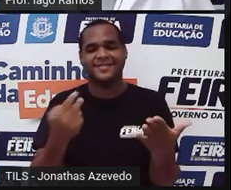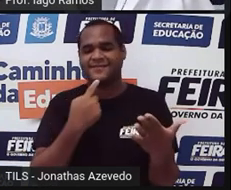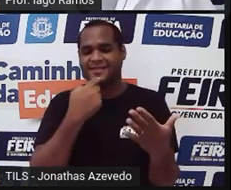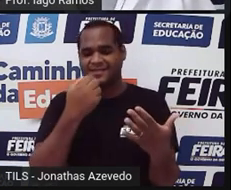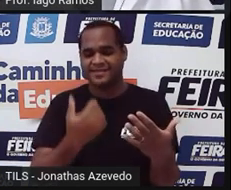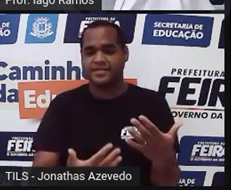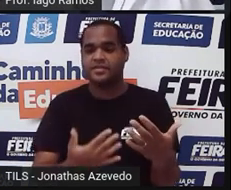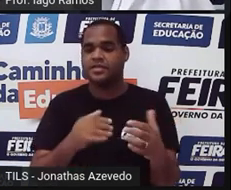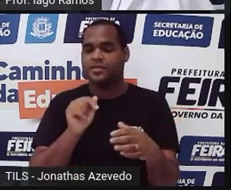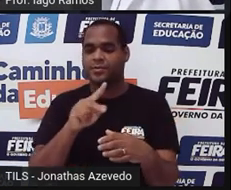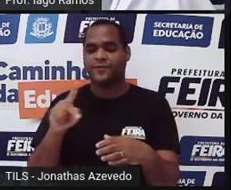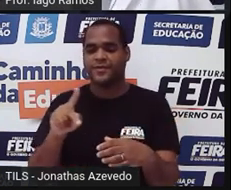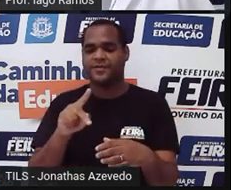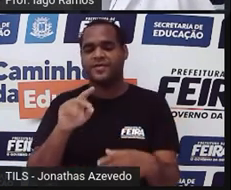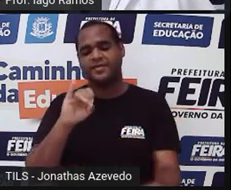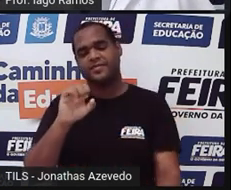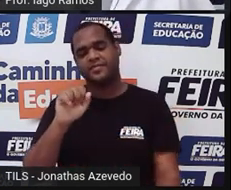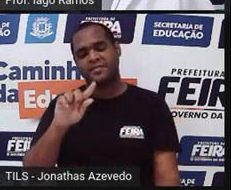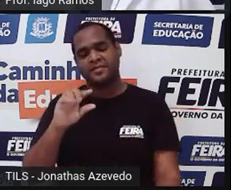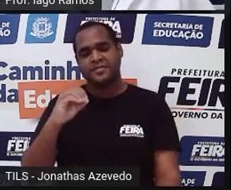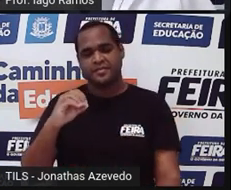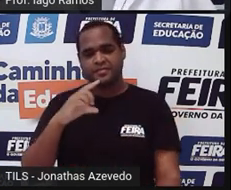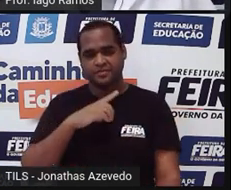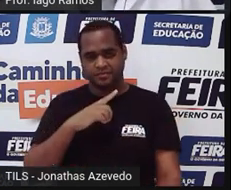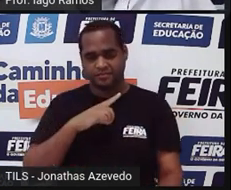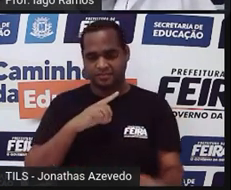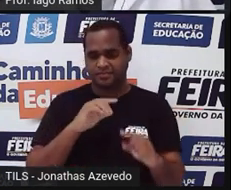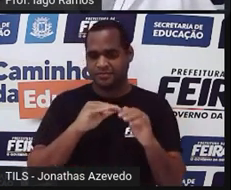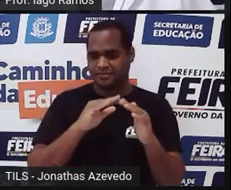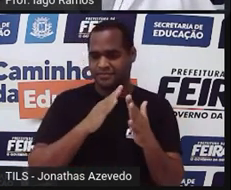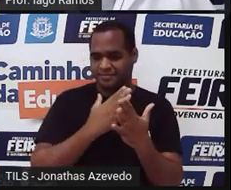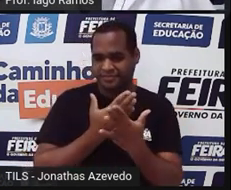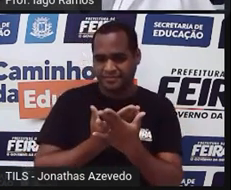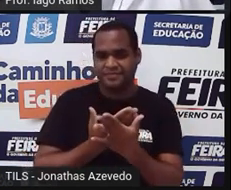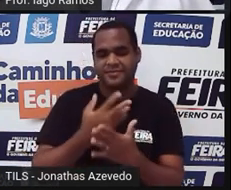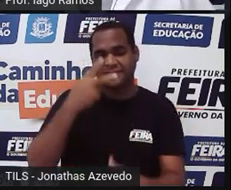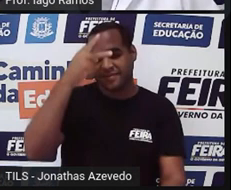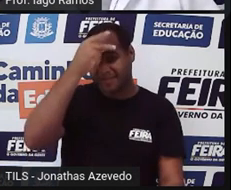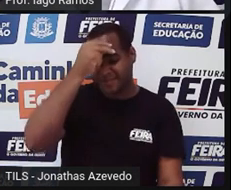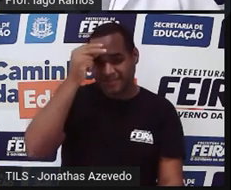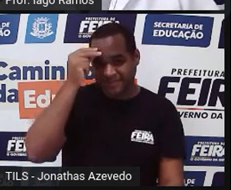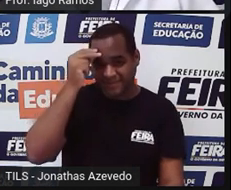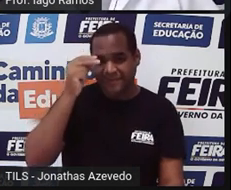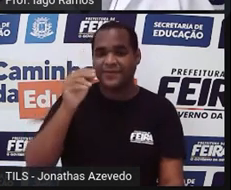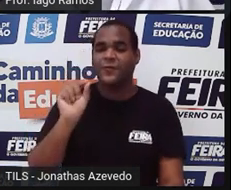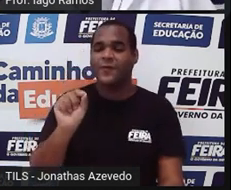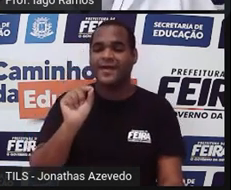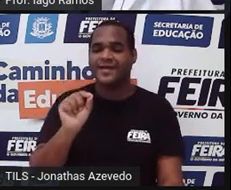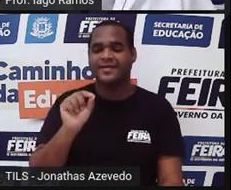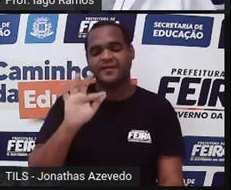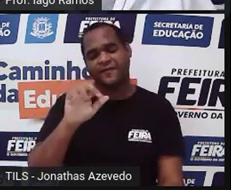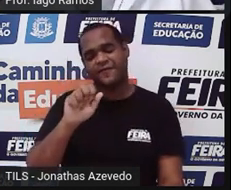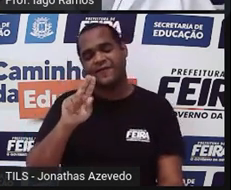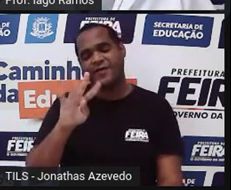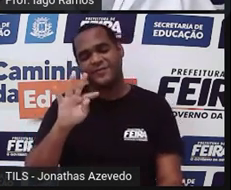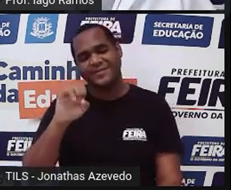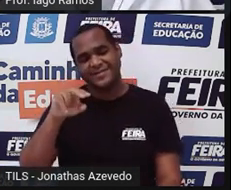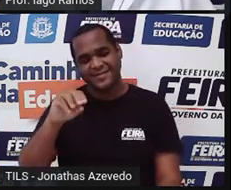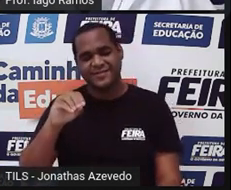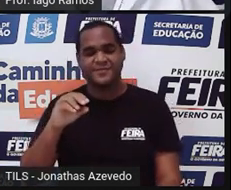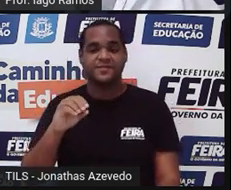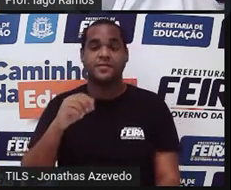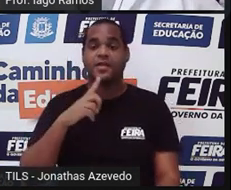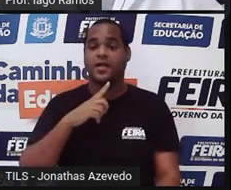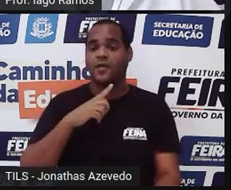é o professor Iago Ramos, vem lá da Escola Municipal Faustino Dias Lima. Bom, eu tenho pele